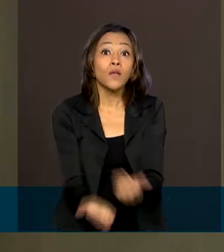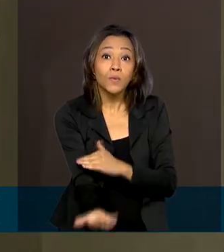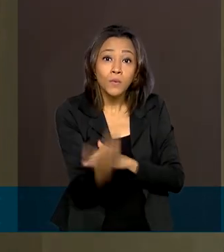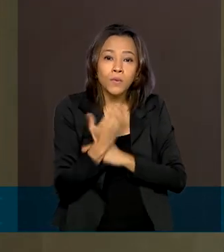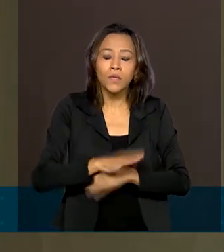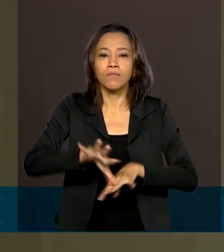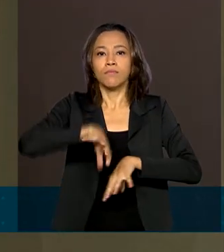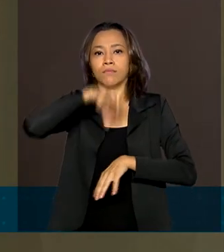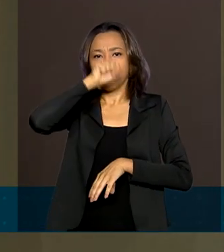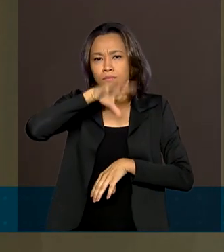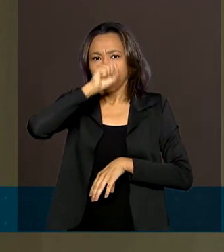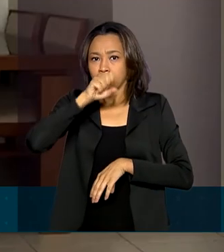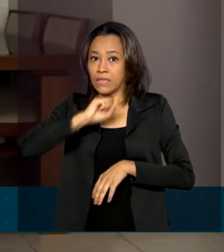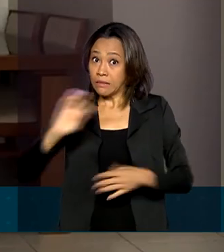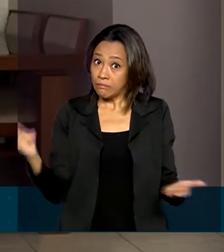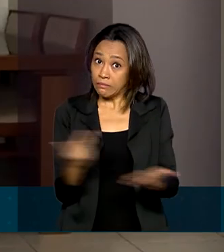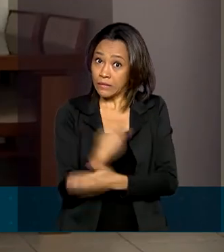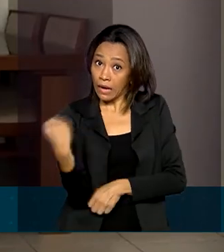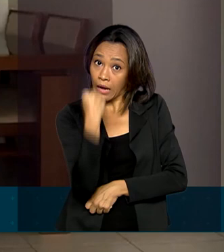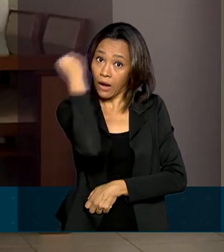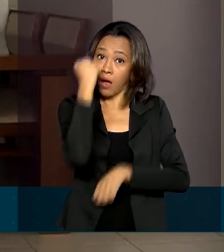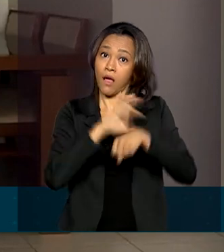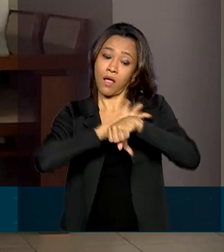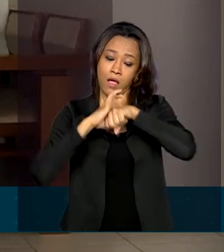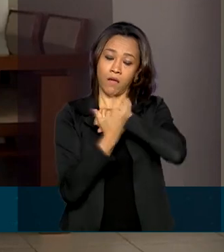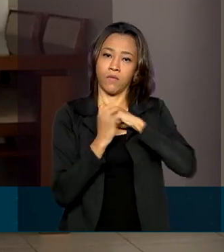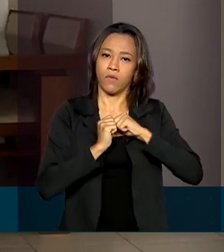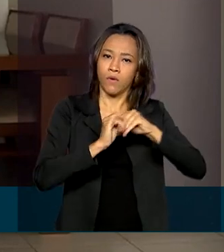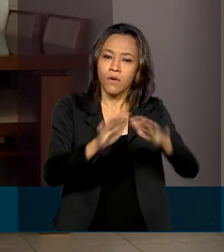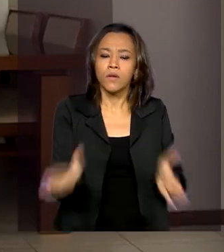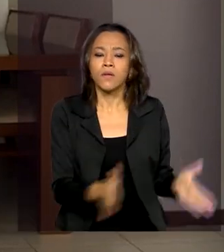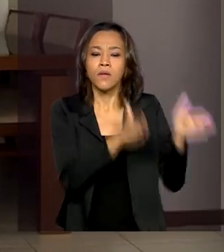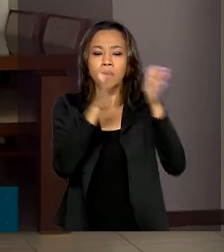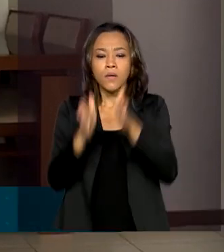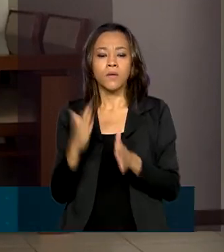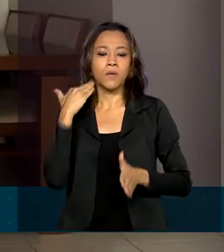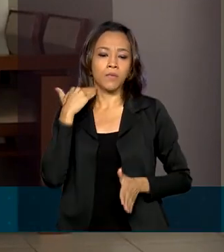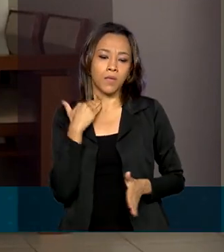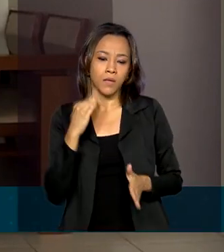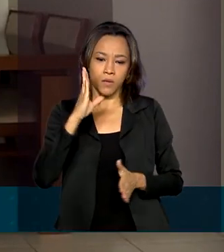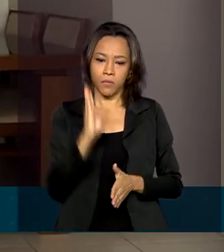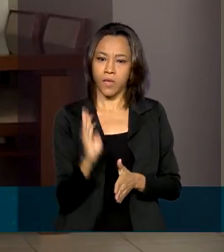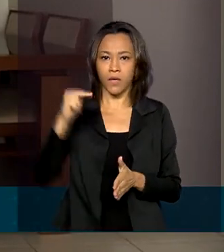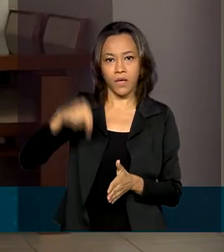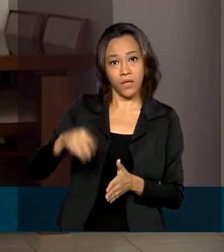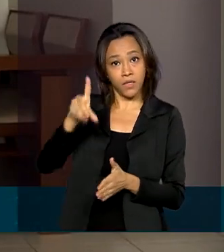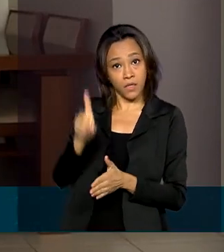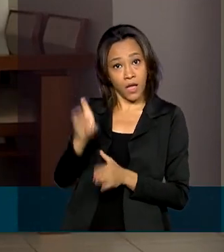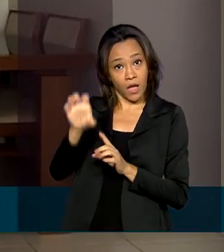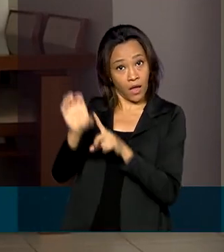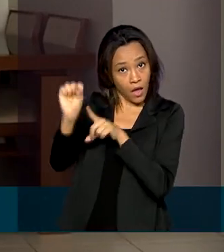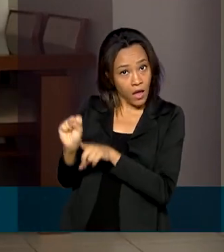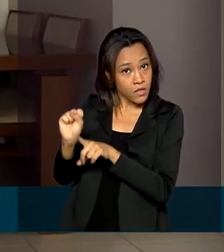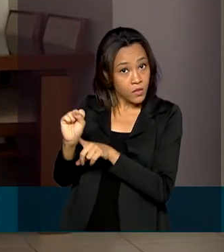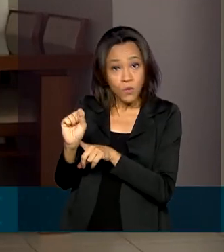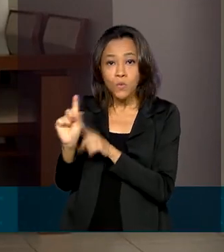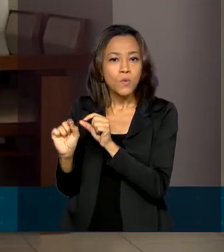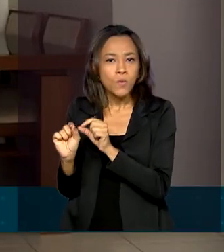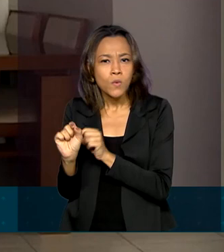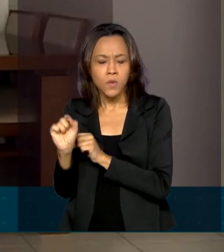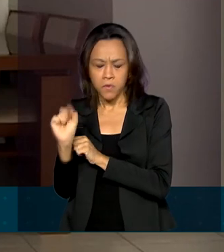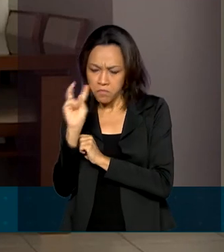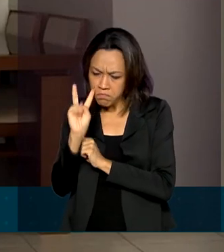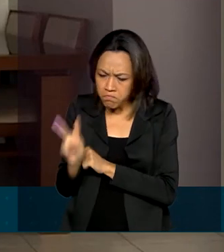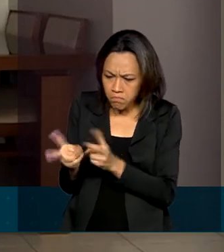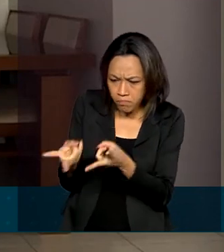nos casos graves da Covid. O Banco Nacional de Desenvolvimento Econômico e Social, o BNDES, enxergou na